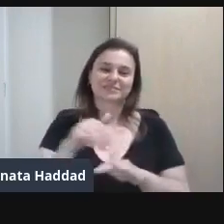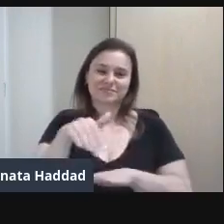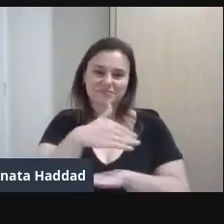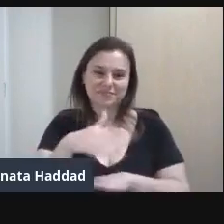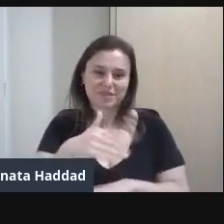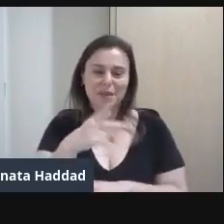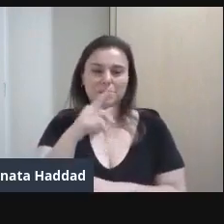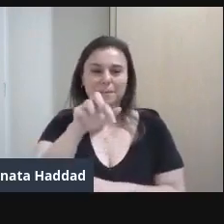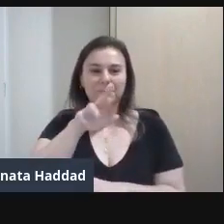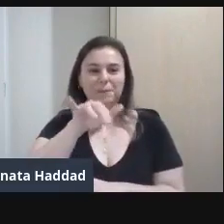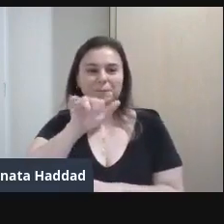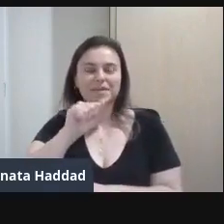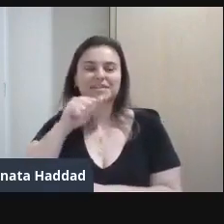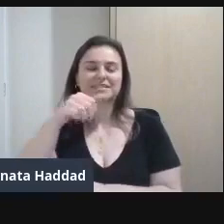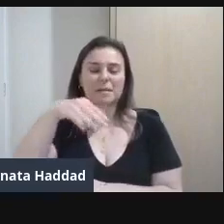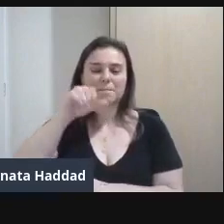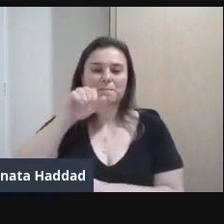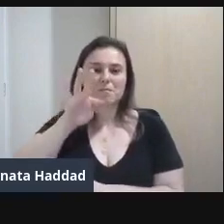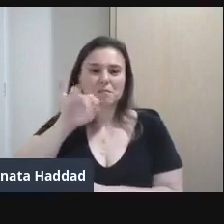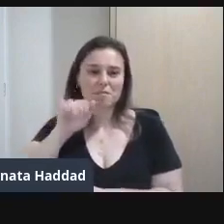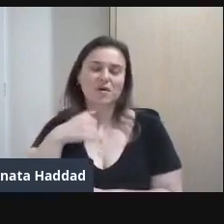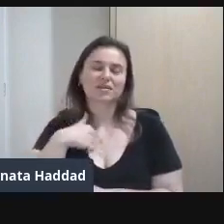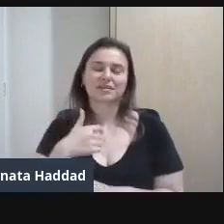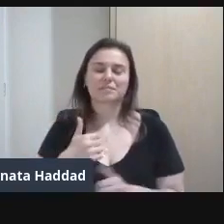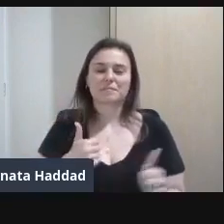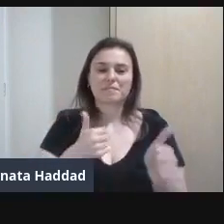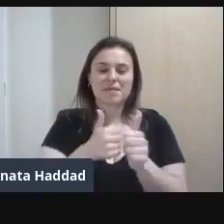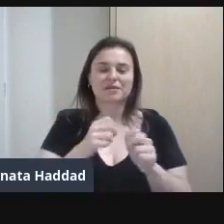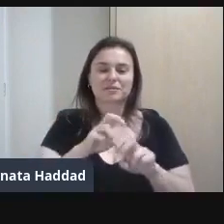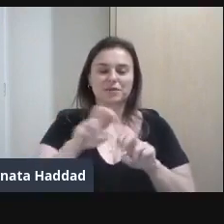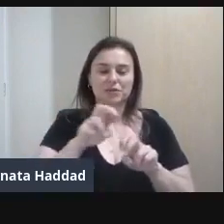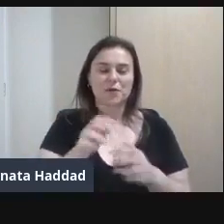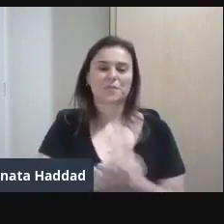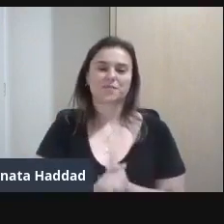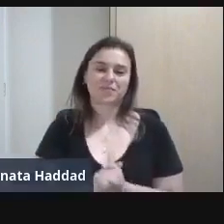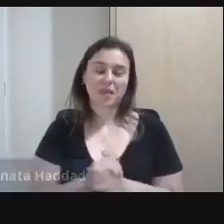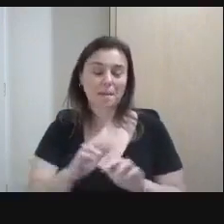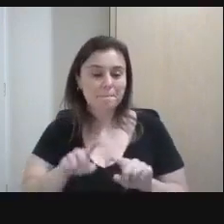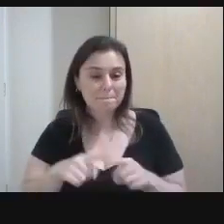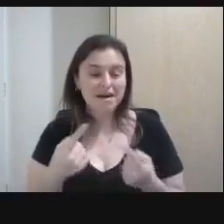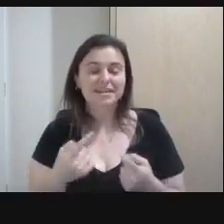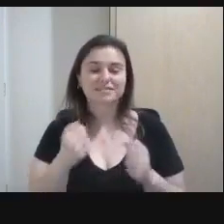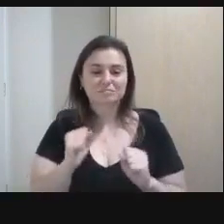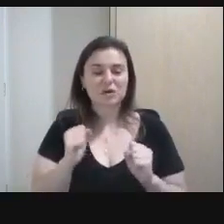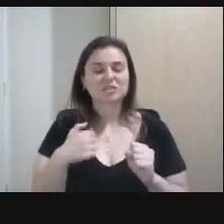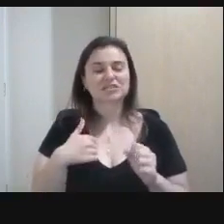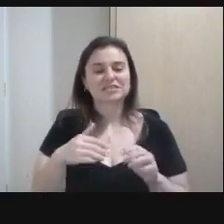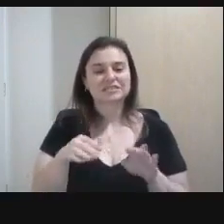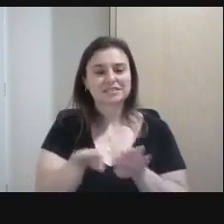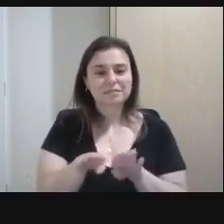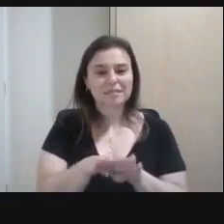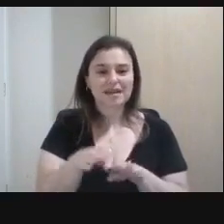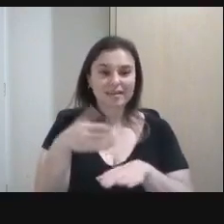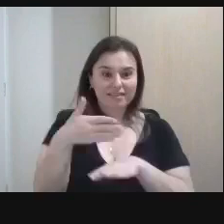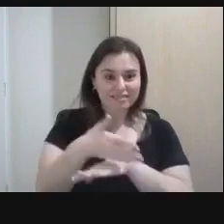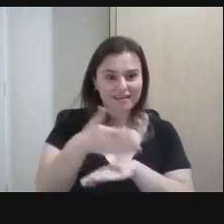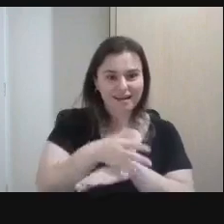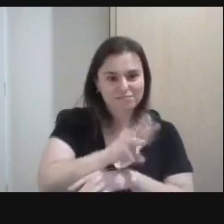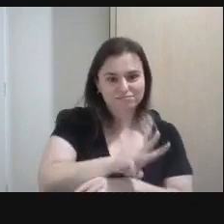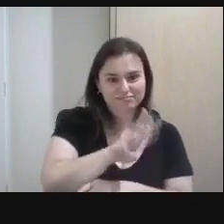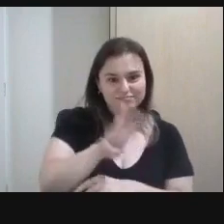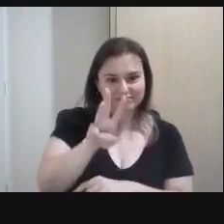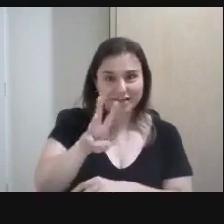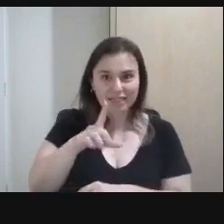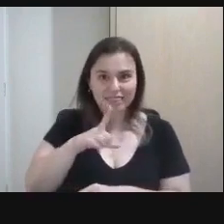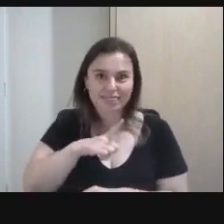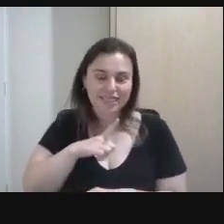metrô Vergueiro Estação metrô Vergueiro Mas você também Pode acessar o site Que está com várias Ofertas